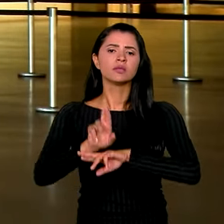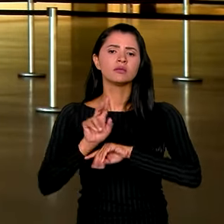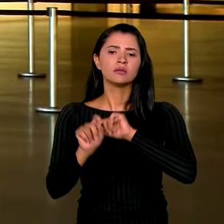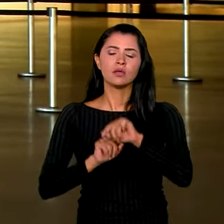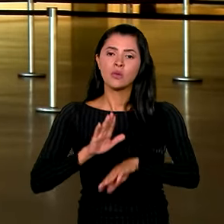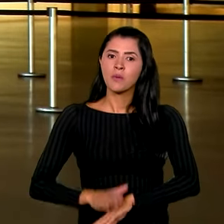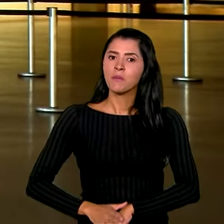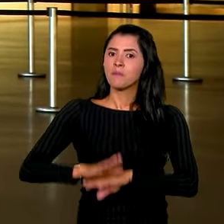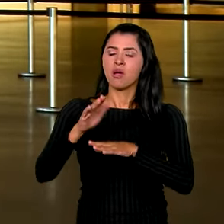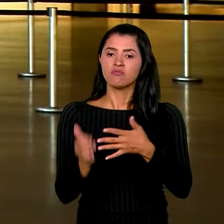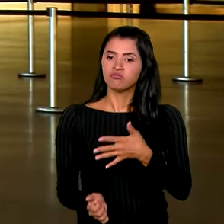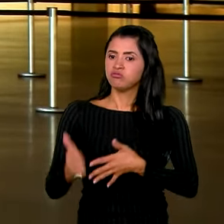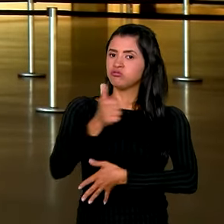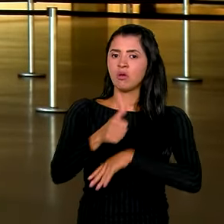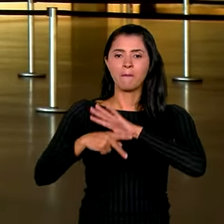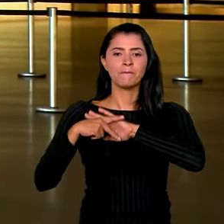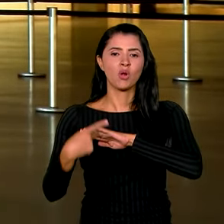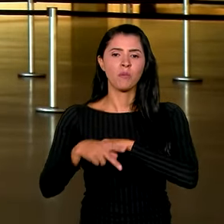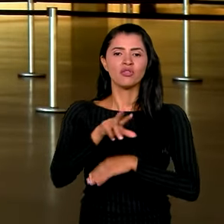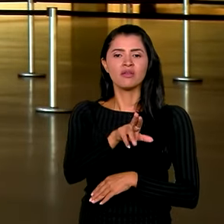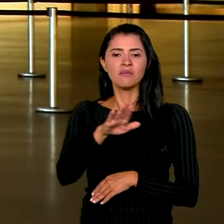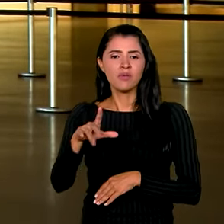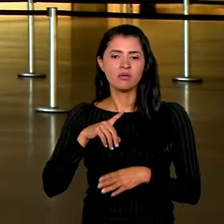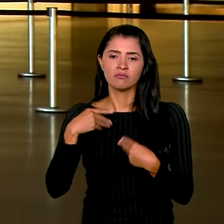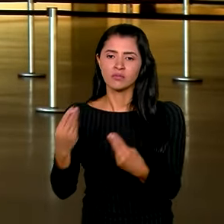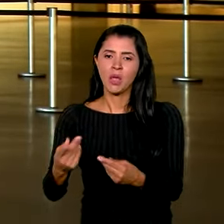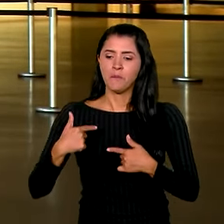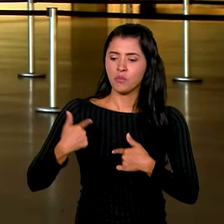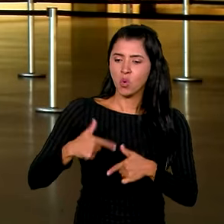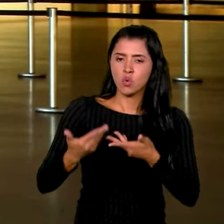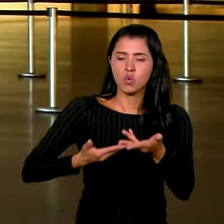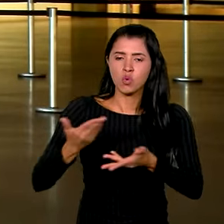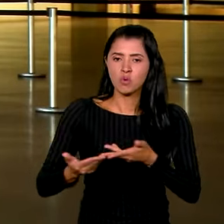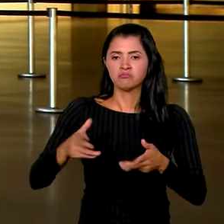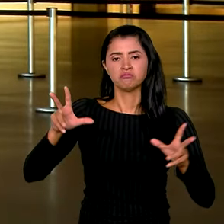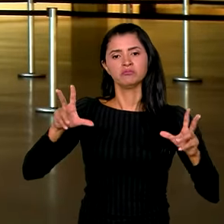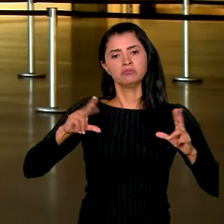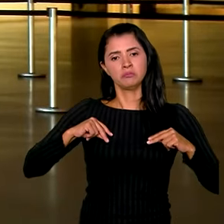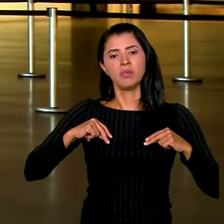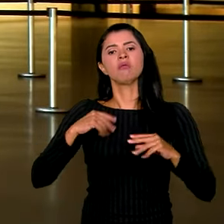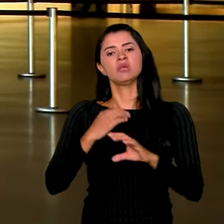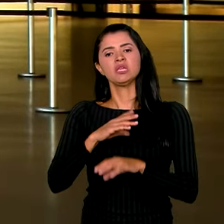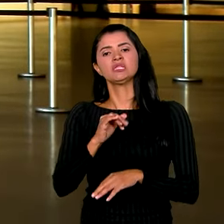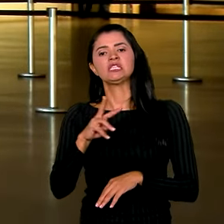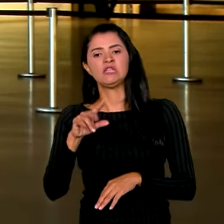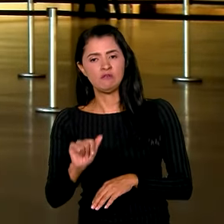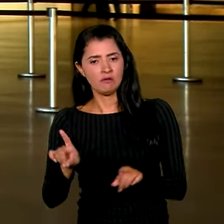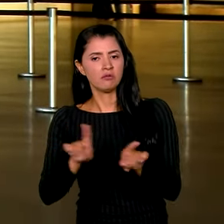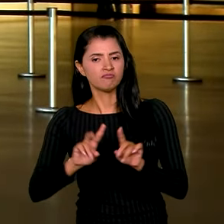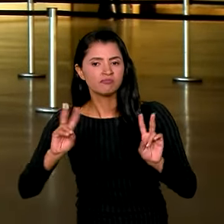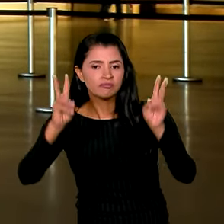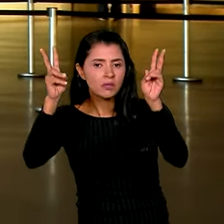mais alto grau da Ordem de Rio Branco, concedida por serviços meritórios e virtudes cívicas. O presidente Lula também